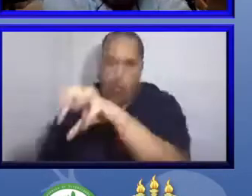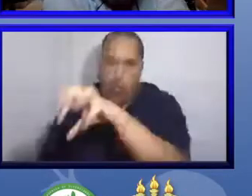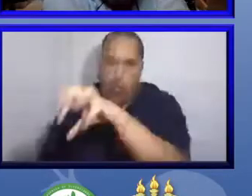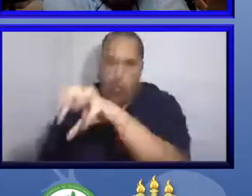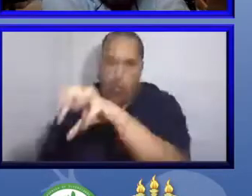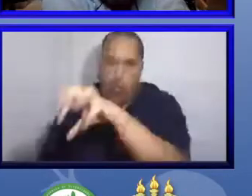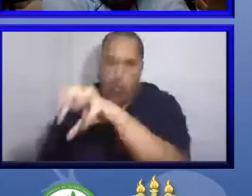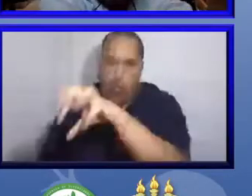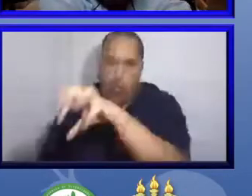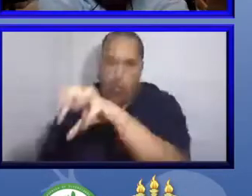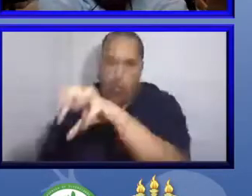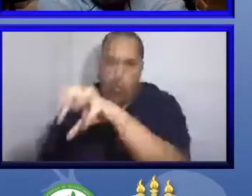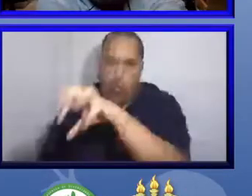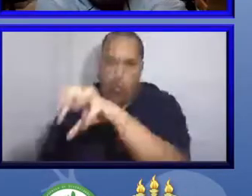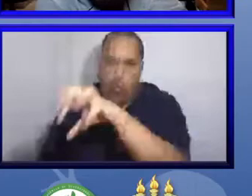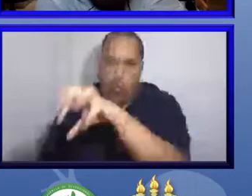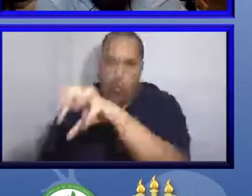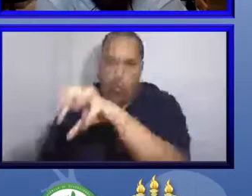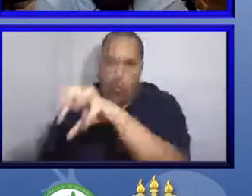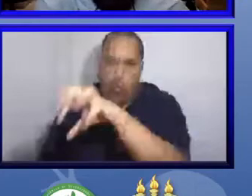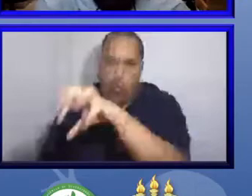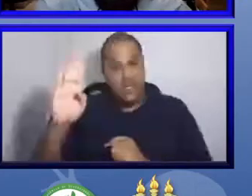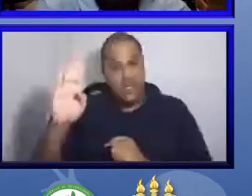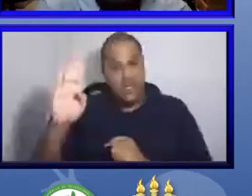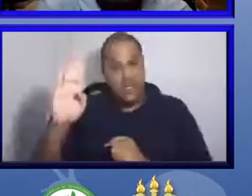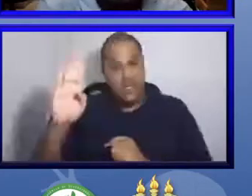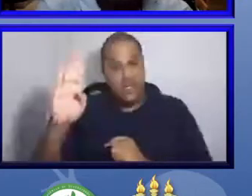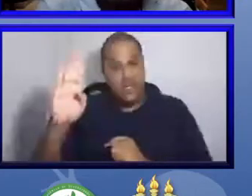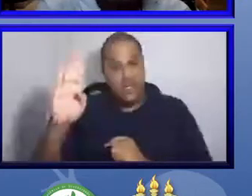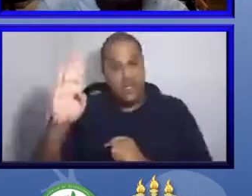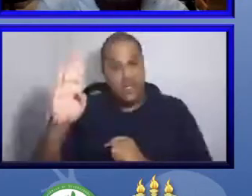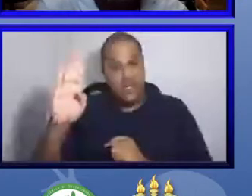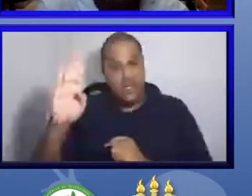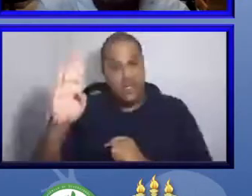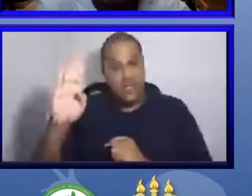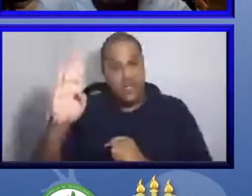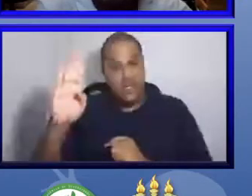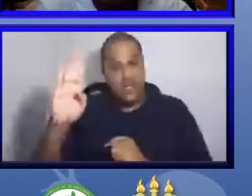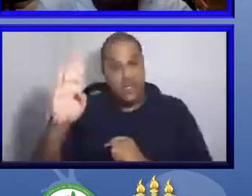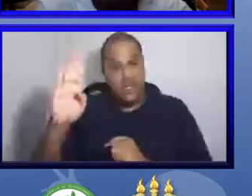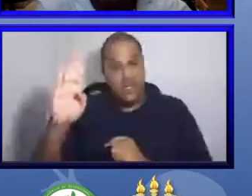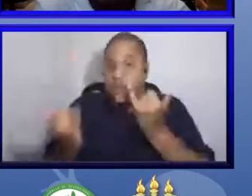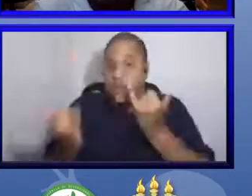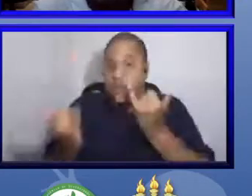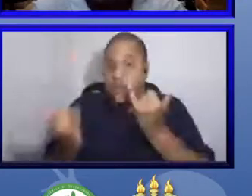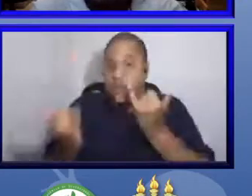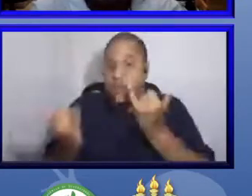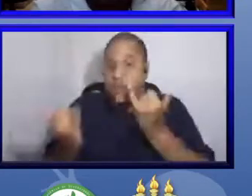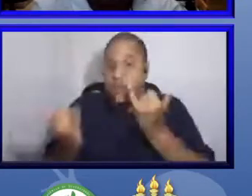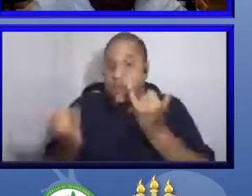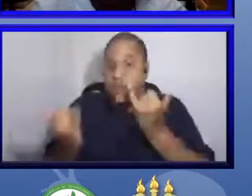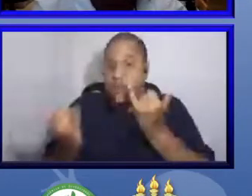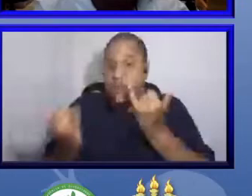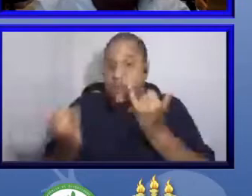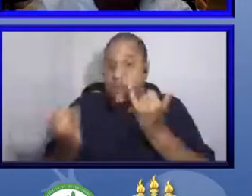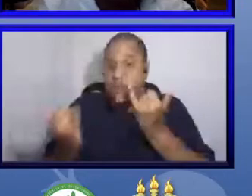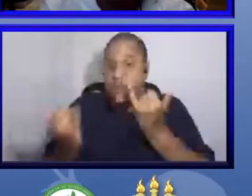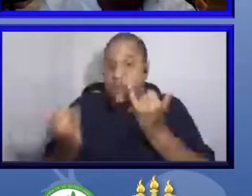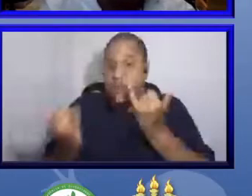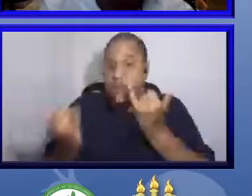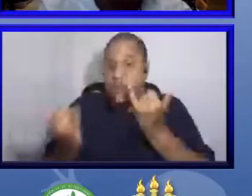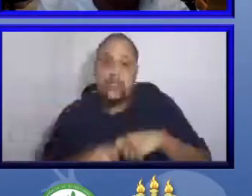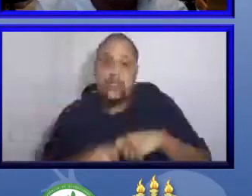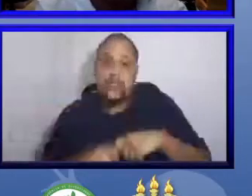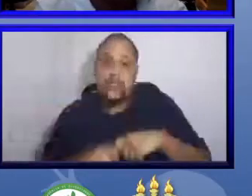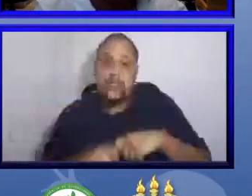disponibilizado, e se houvesse possibilidade, ele poderia visitar instituições próximas para